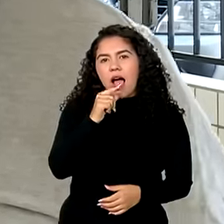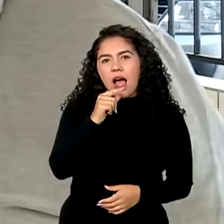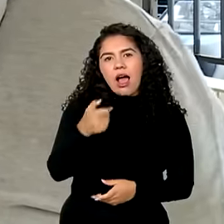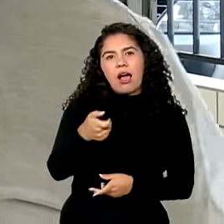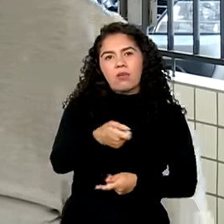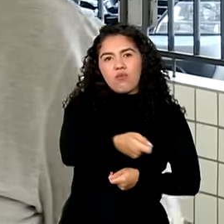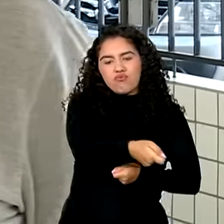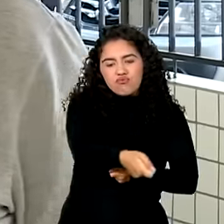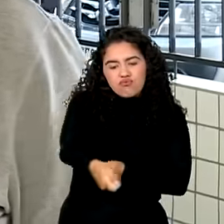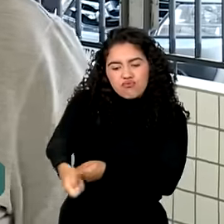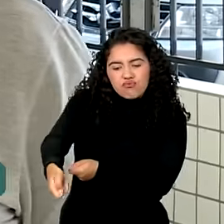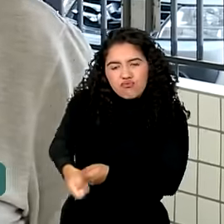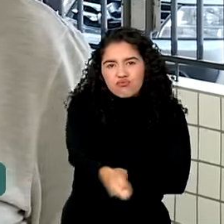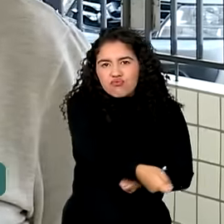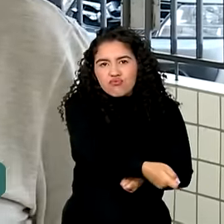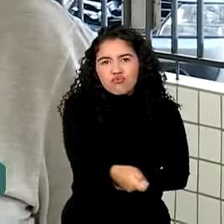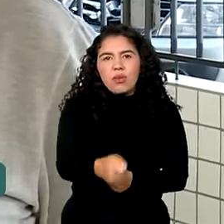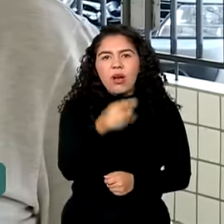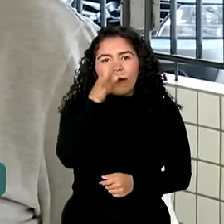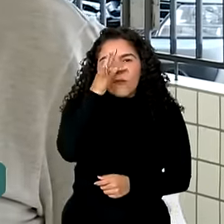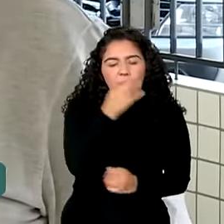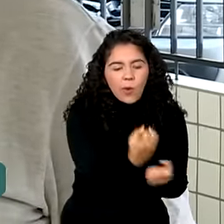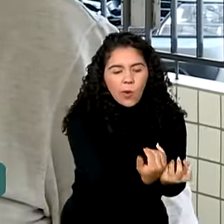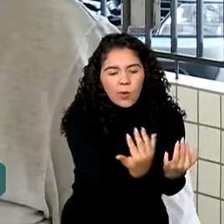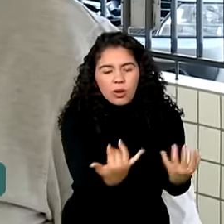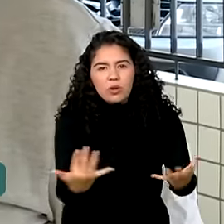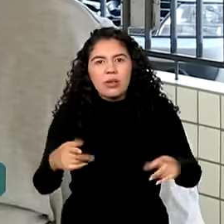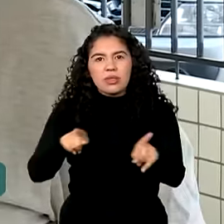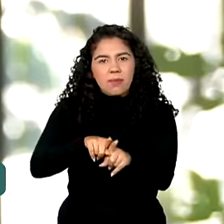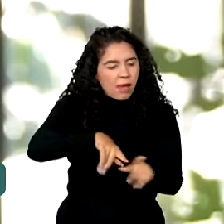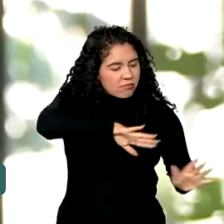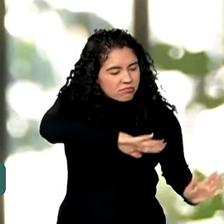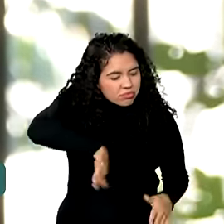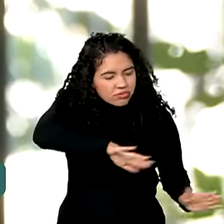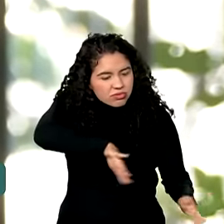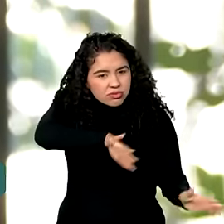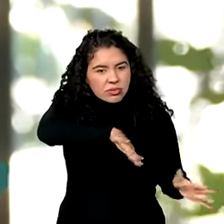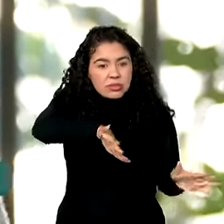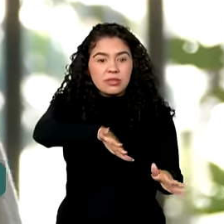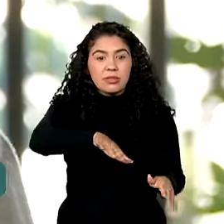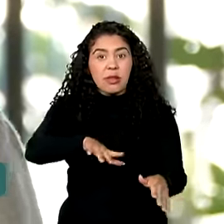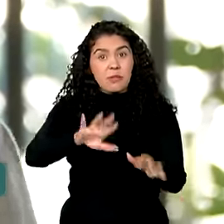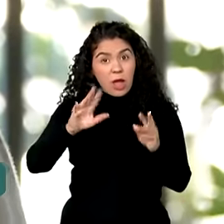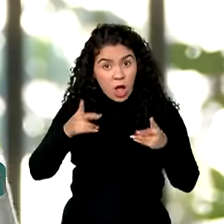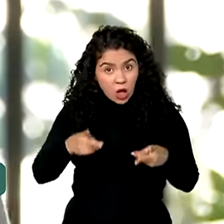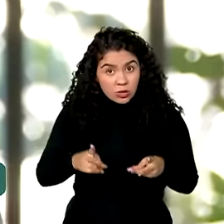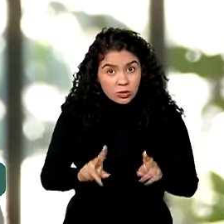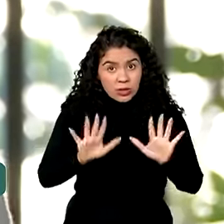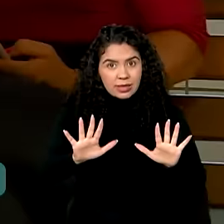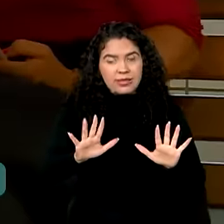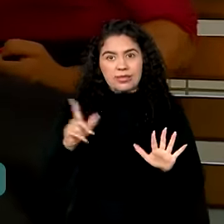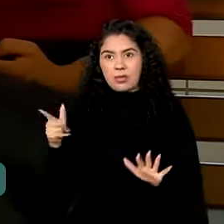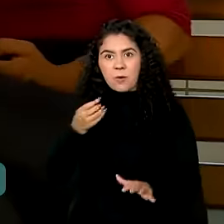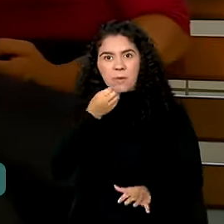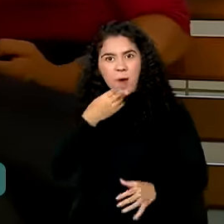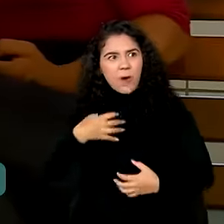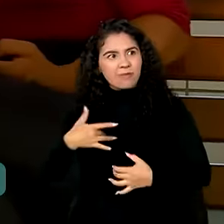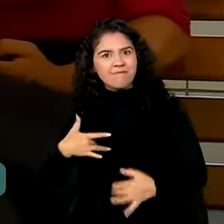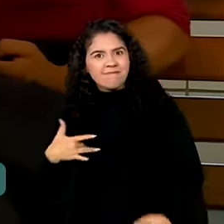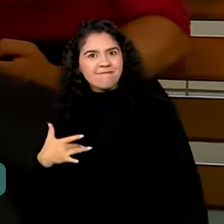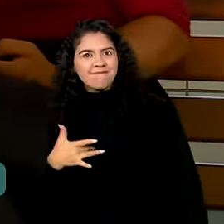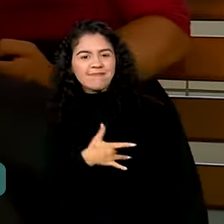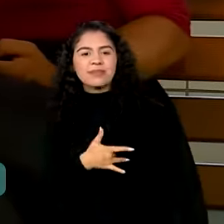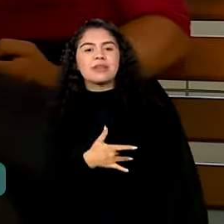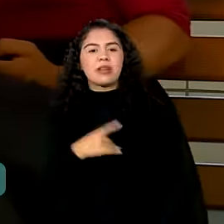os gatos, aguar as plantas, varrer debaixo do bloco também. E para continuar assim, sempre ativo, Manuel cuida